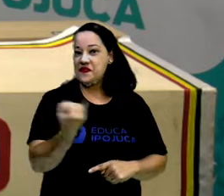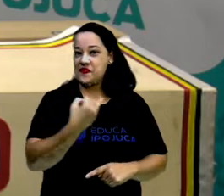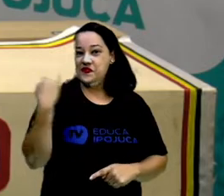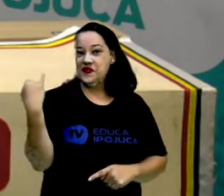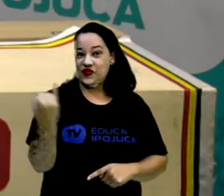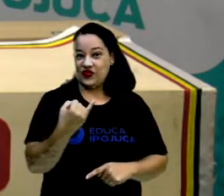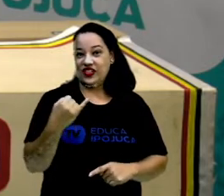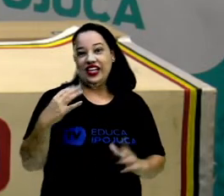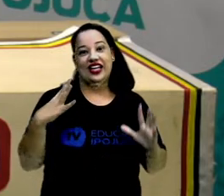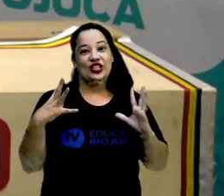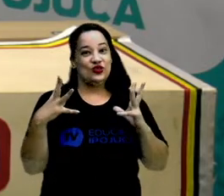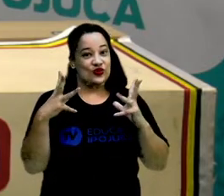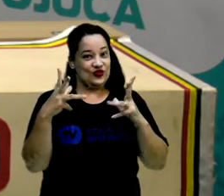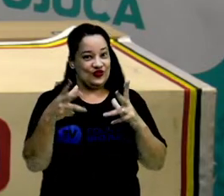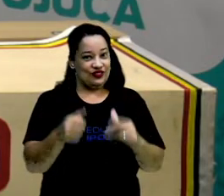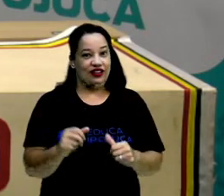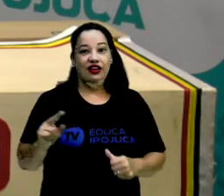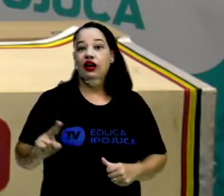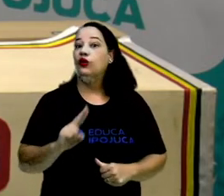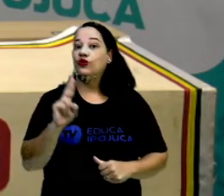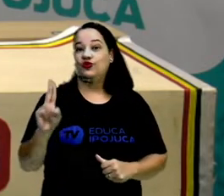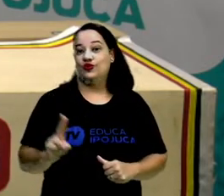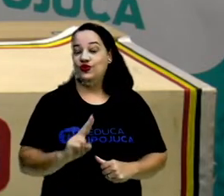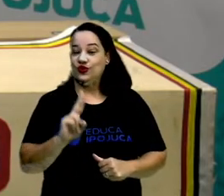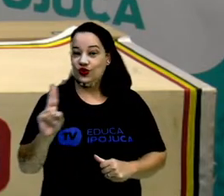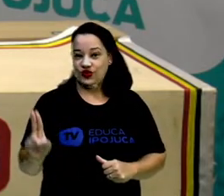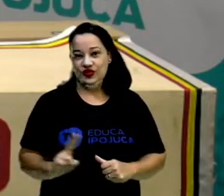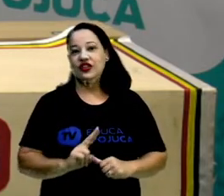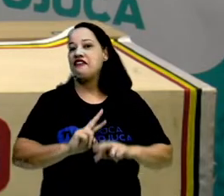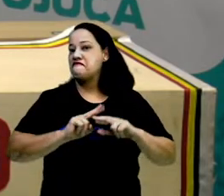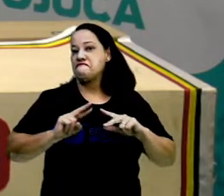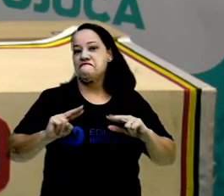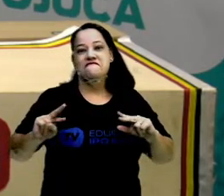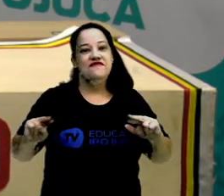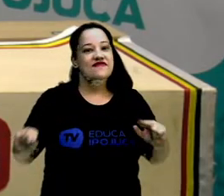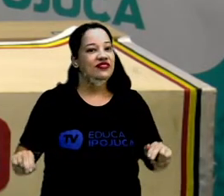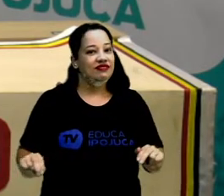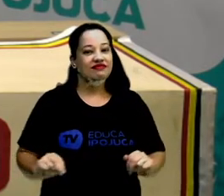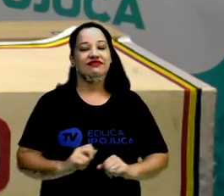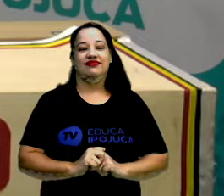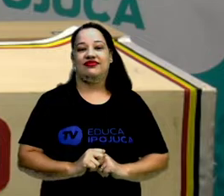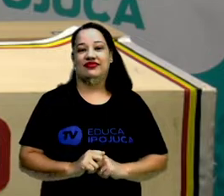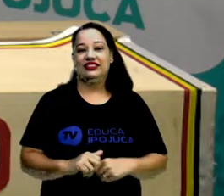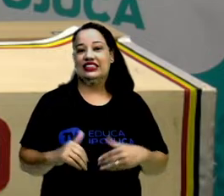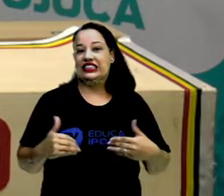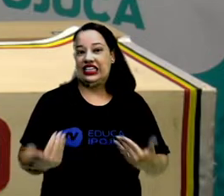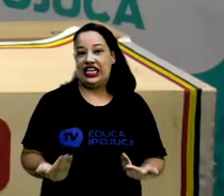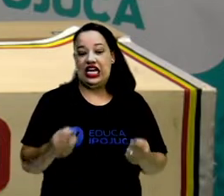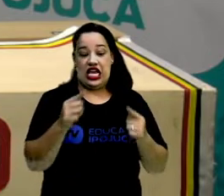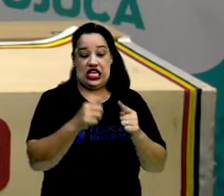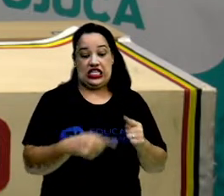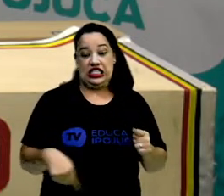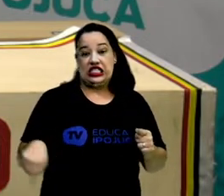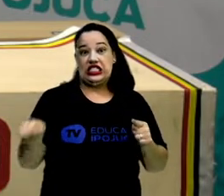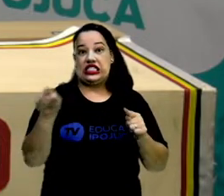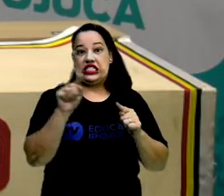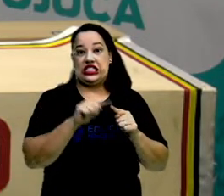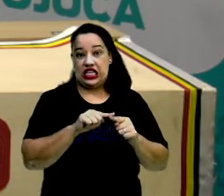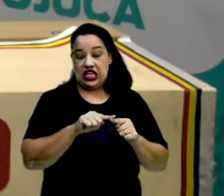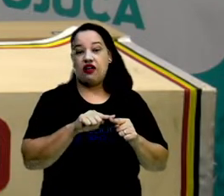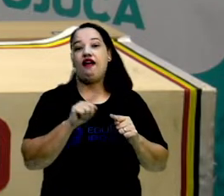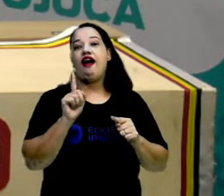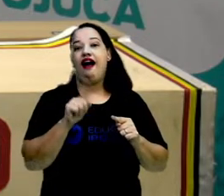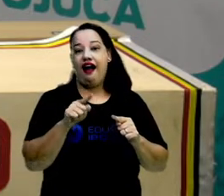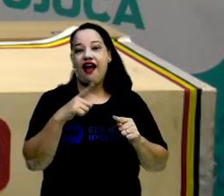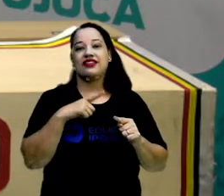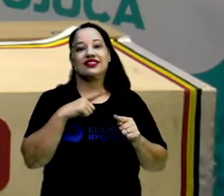todos no planeta usavam a forma em várias coisas. E a forma do círculo, ó, é no formato